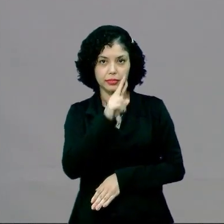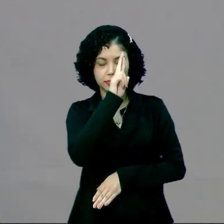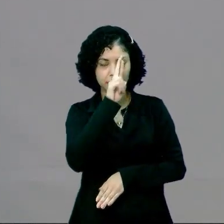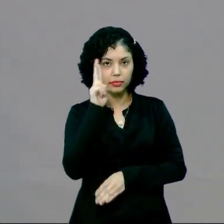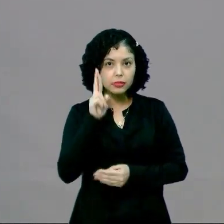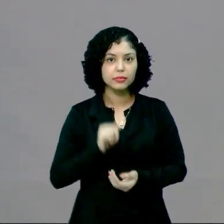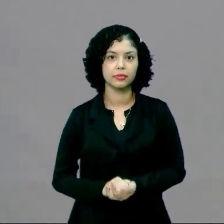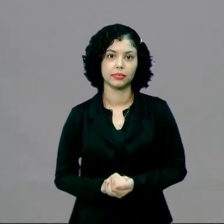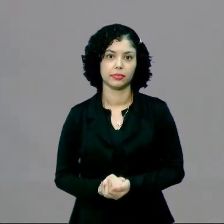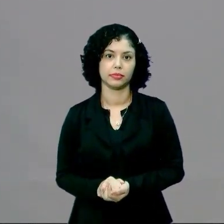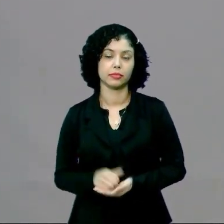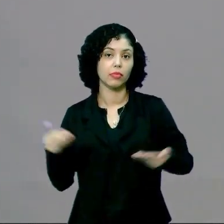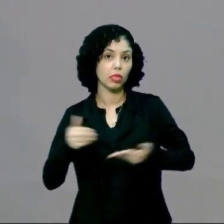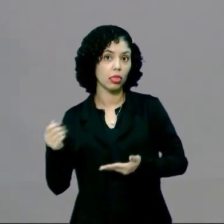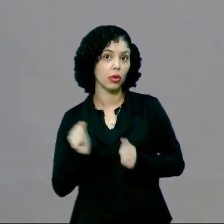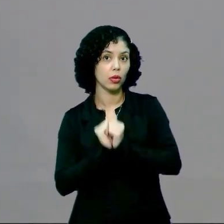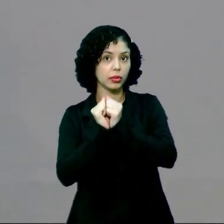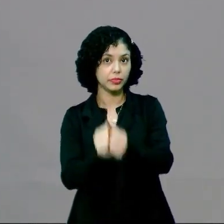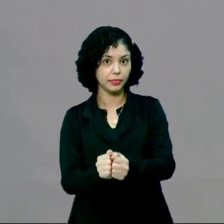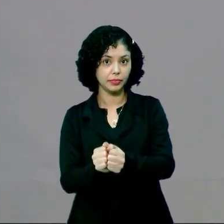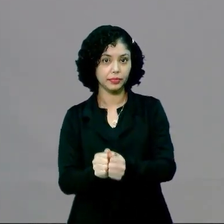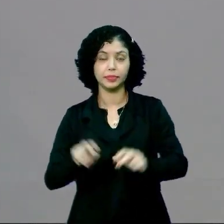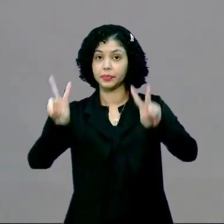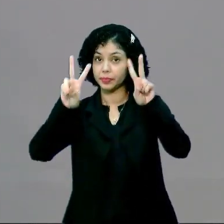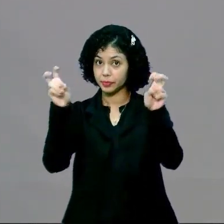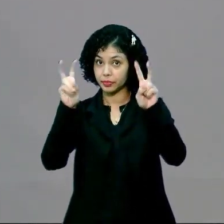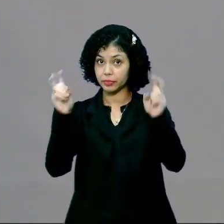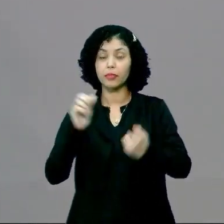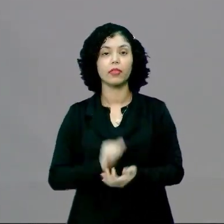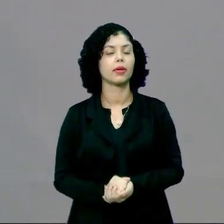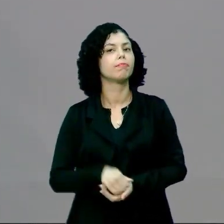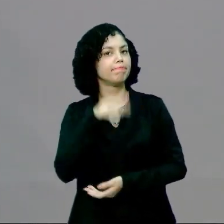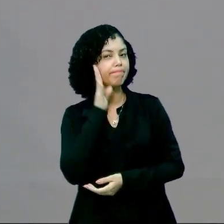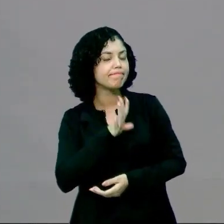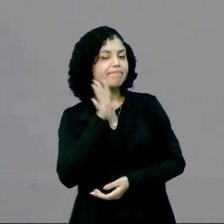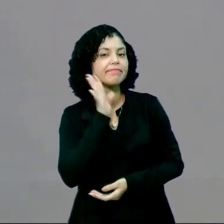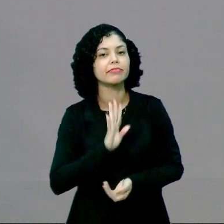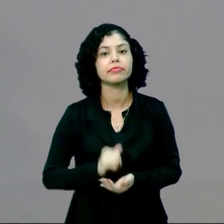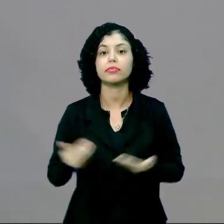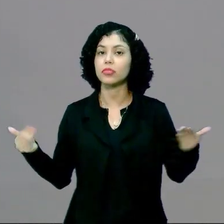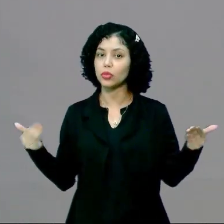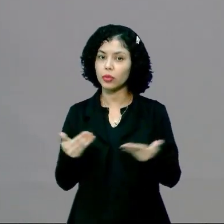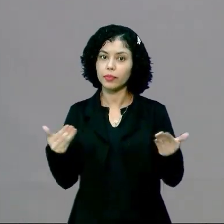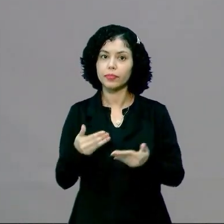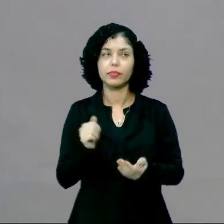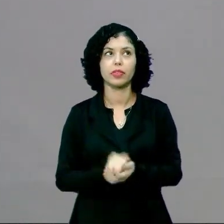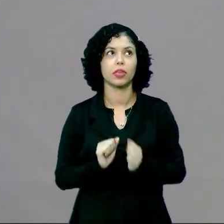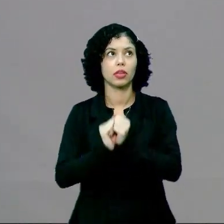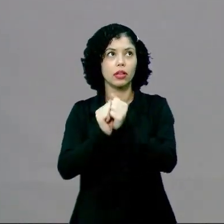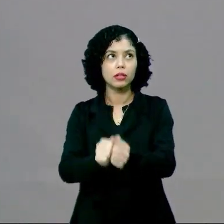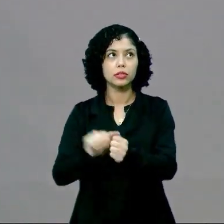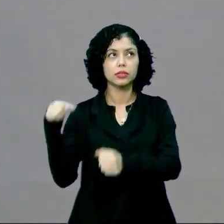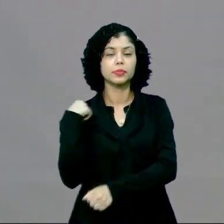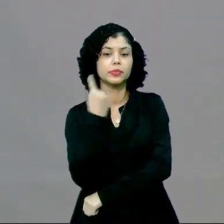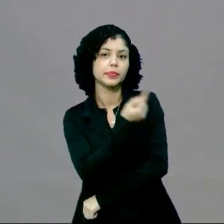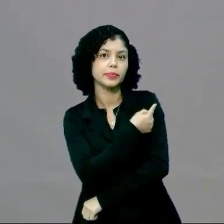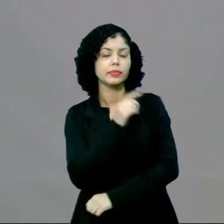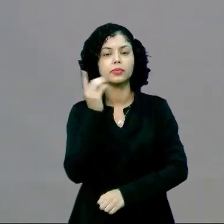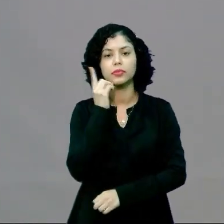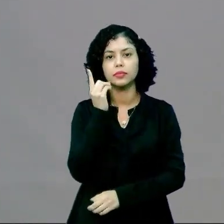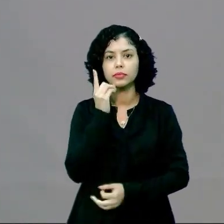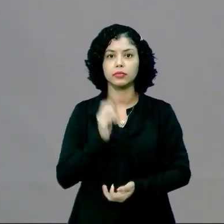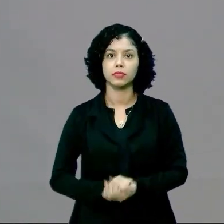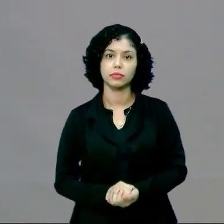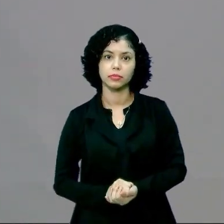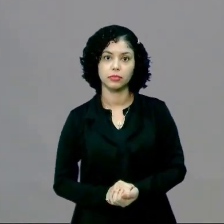de História, e eu vim aqui hoje para falar de um tema muito interessante, muito atual, que faz parte do nosso cotidiano,